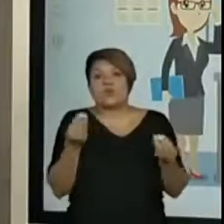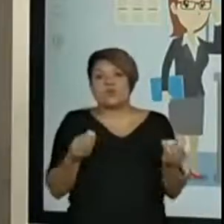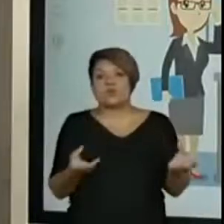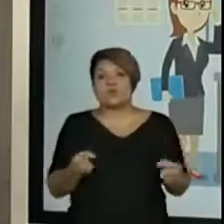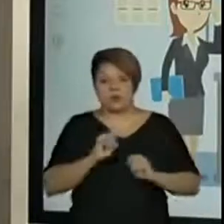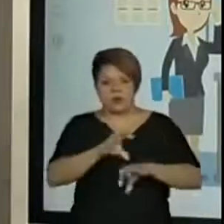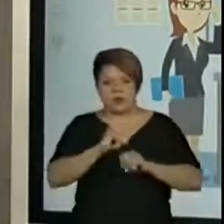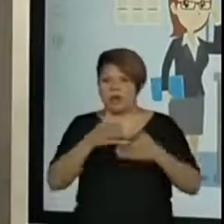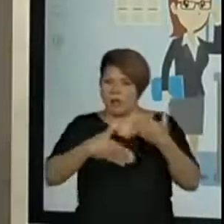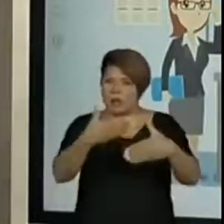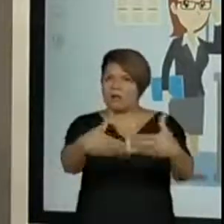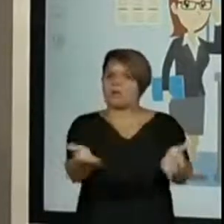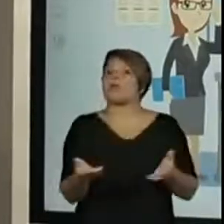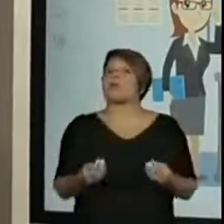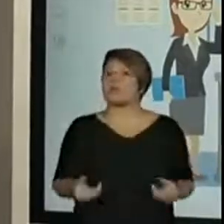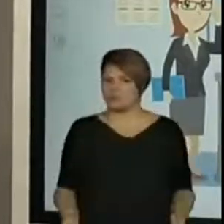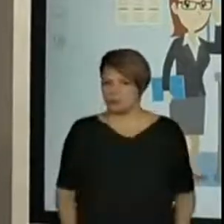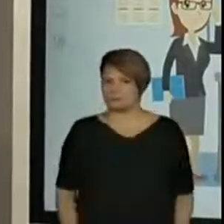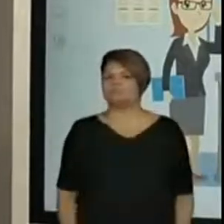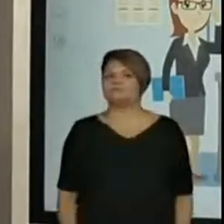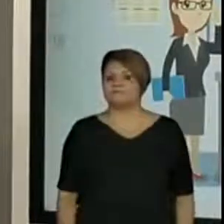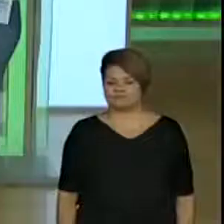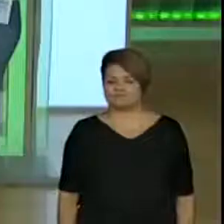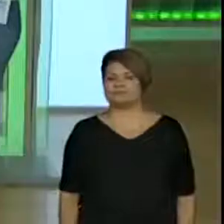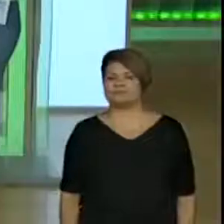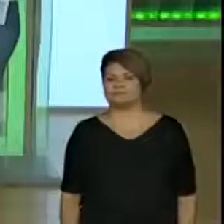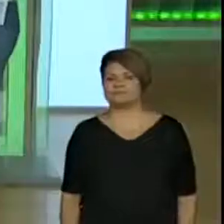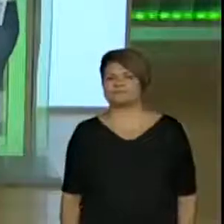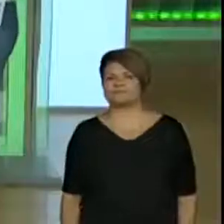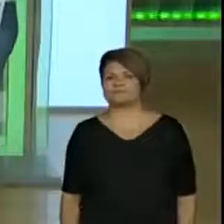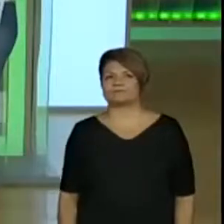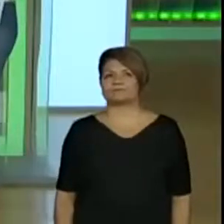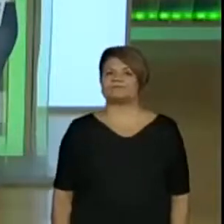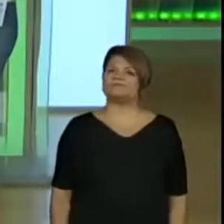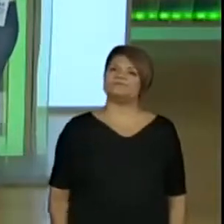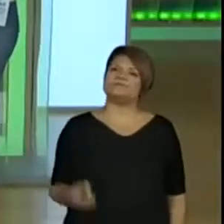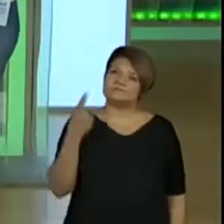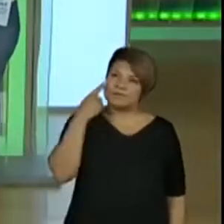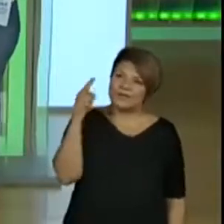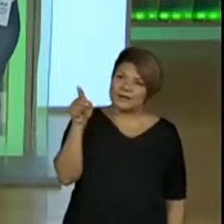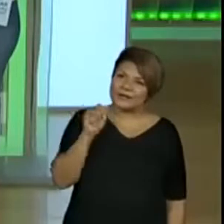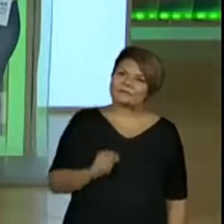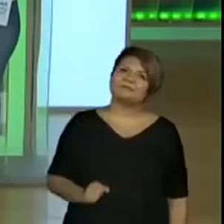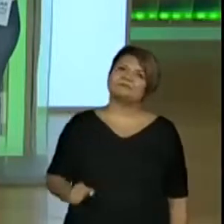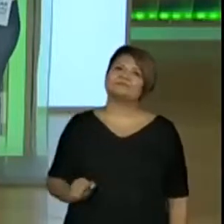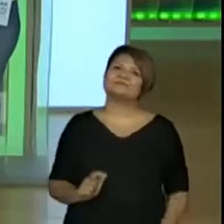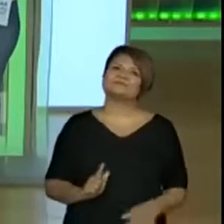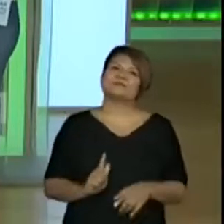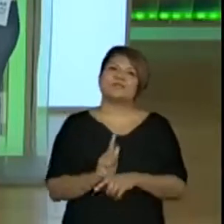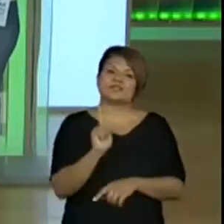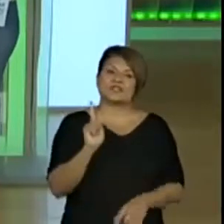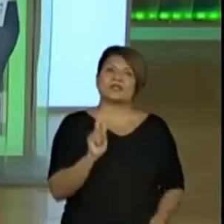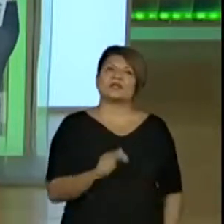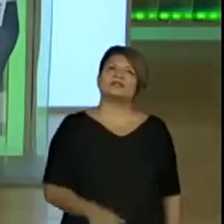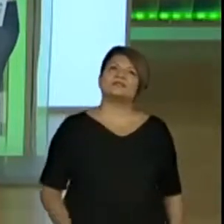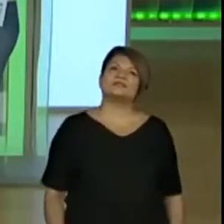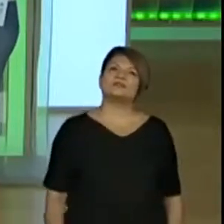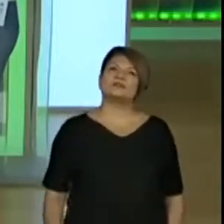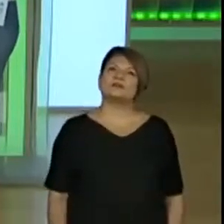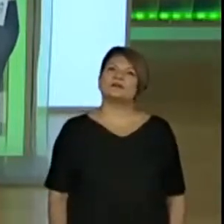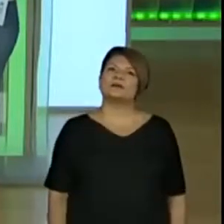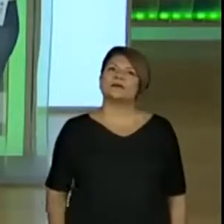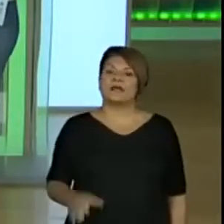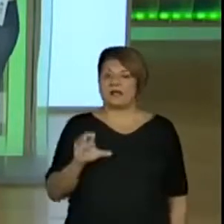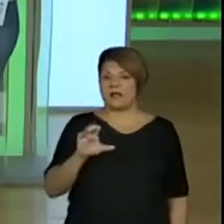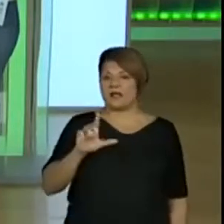ensinar os alunos, não é verdade? Muito bem. Olha lá. A gerente João de Deus, a professora Leida, é